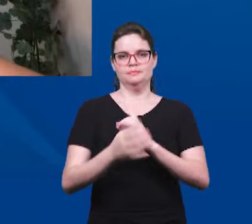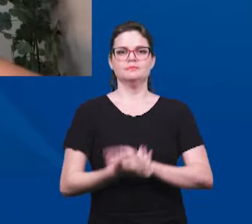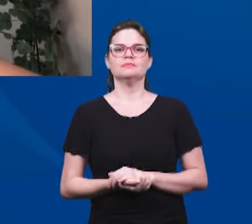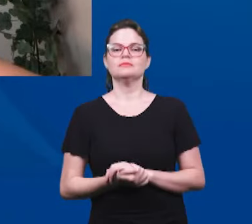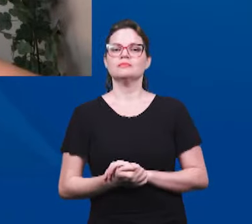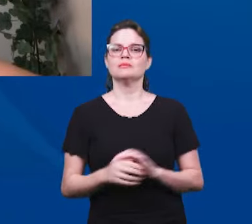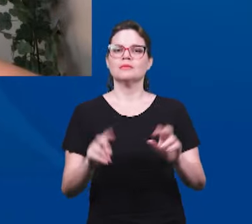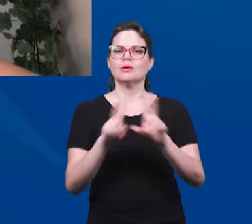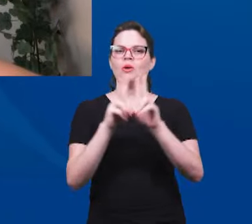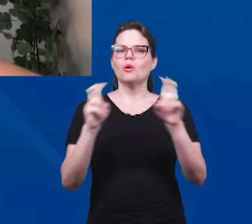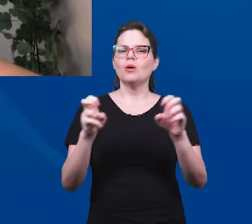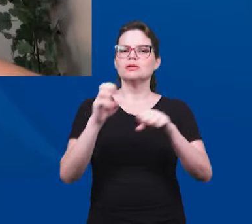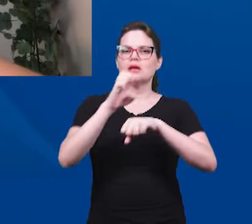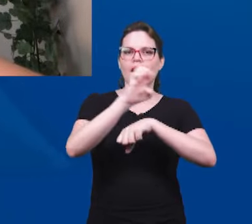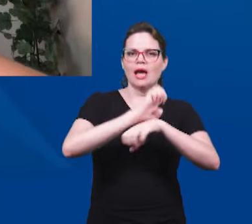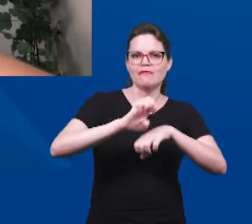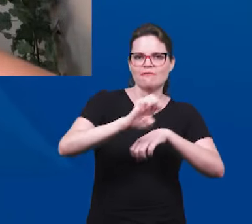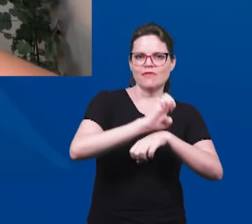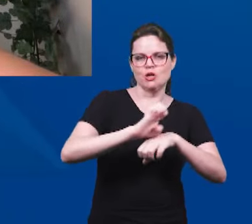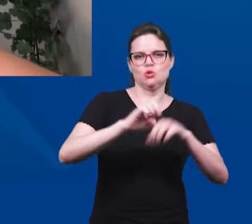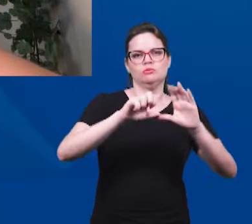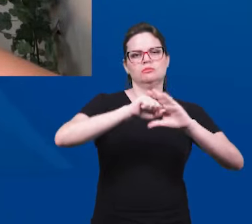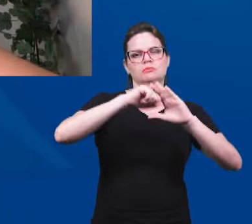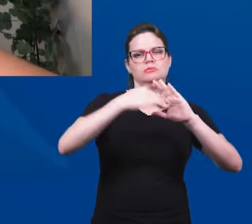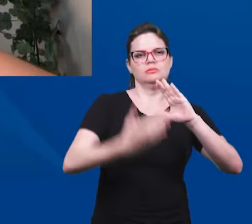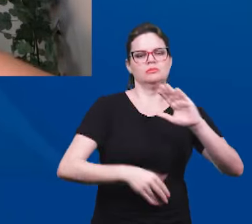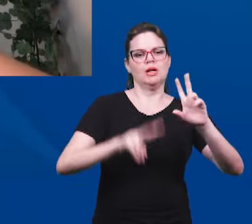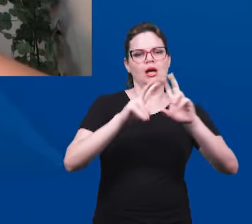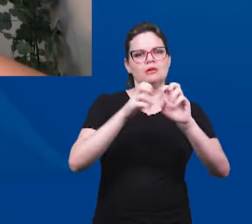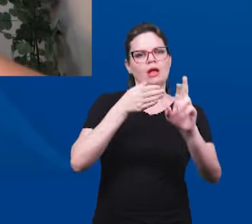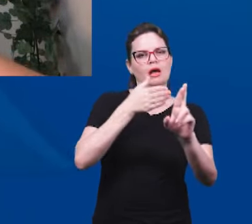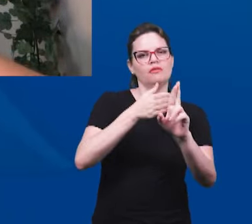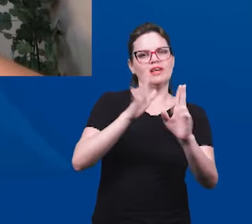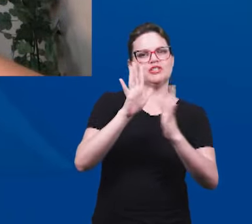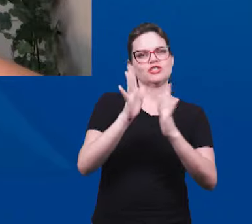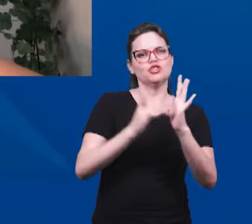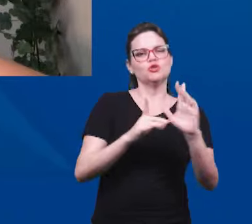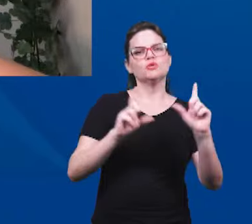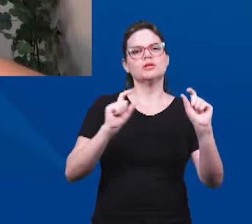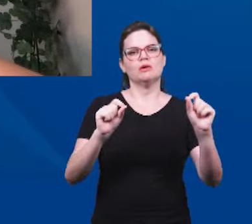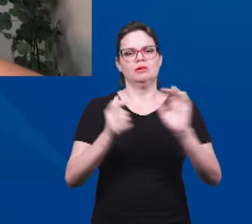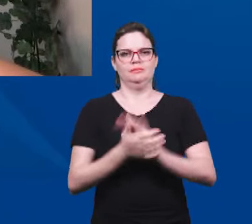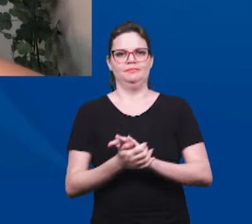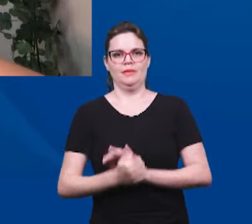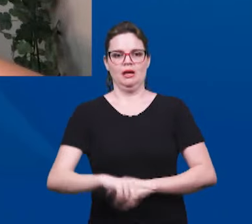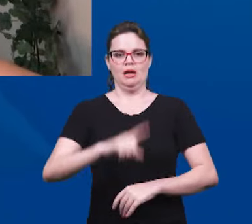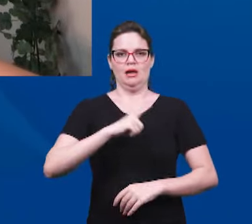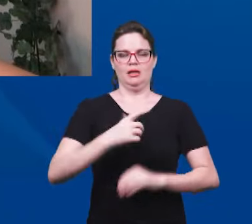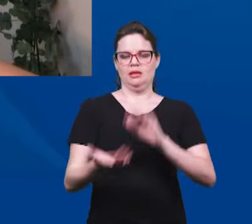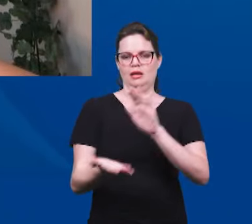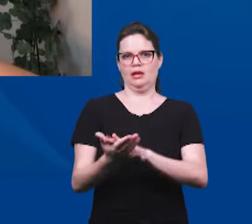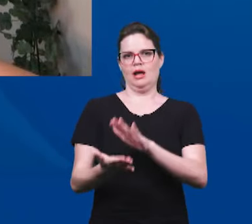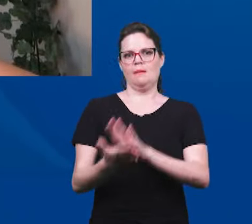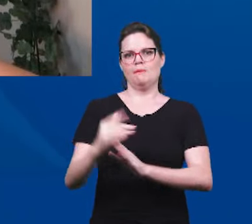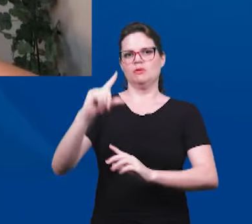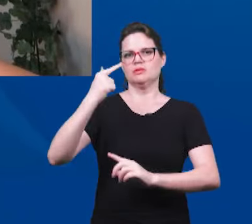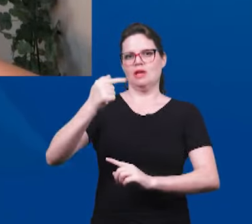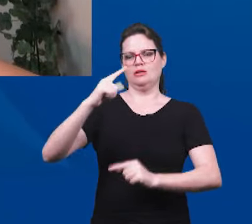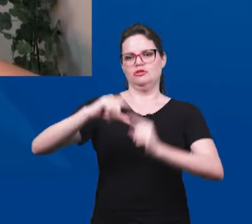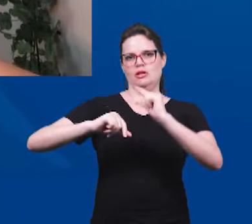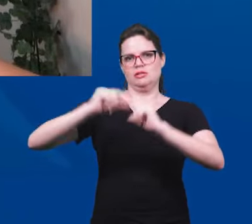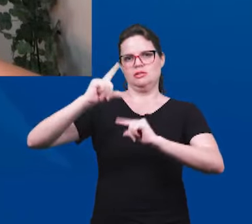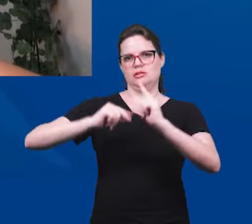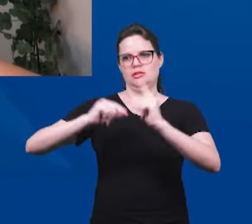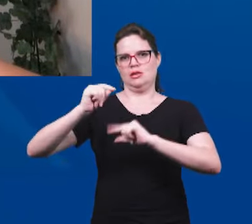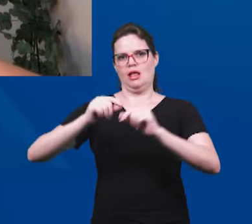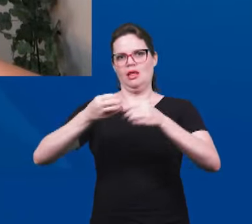carta direcionada à igreja de Éfes, o título glorioso que se refere ao Senhor Jesus é Aquele que tem na sua destra as sete estrelas que andam